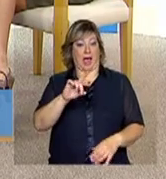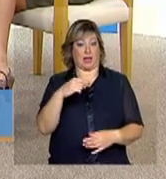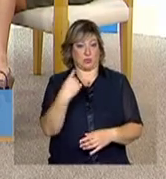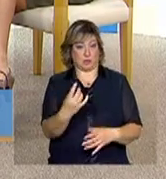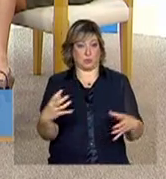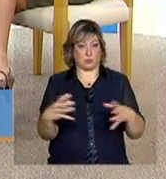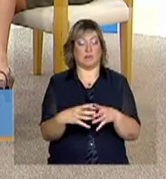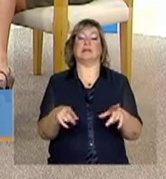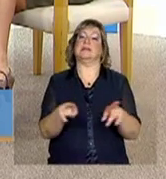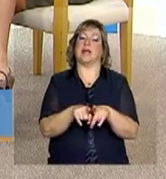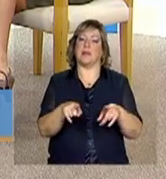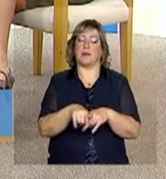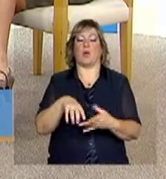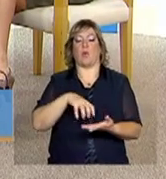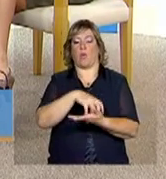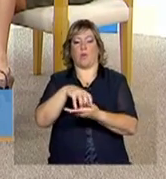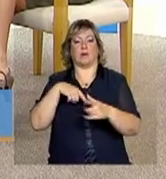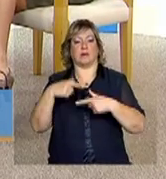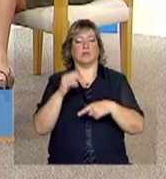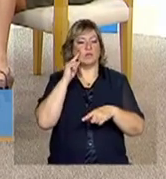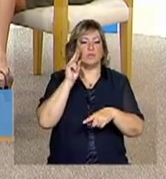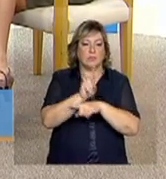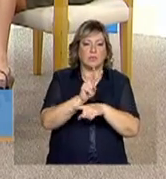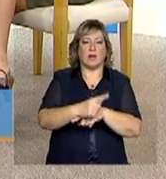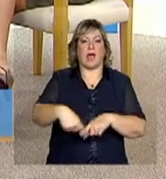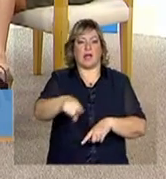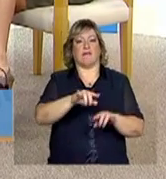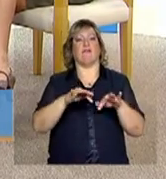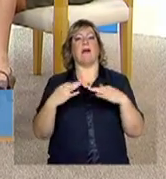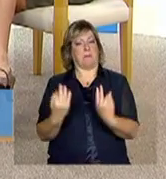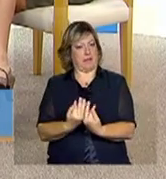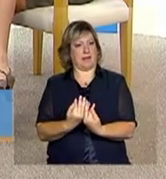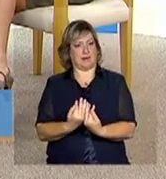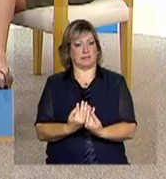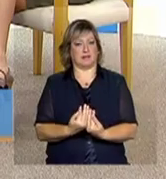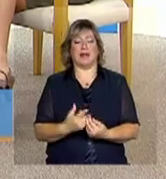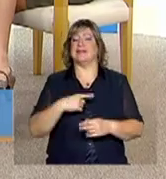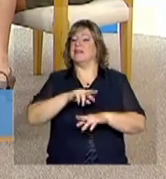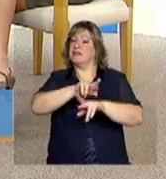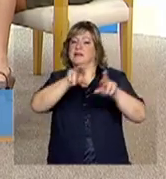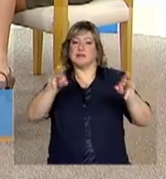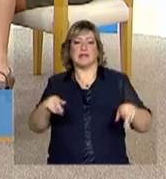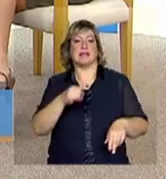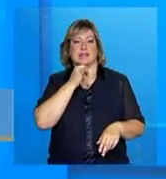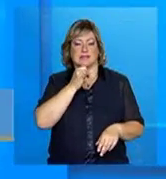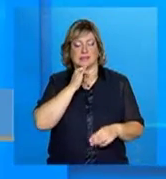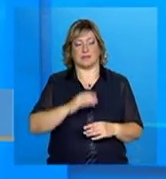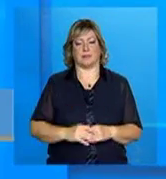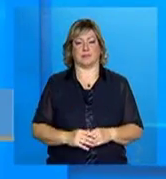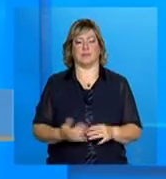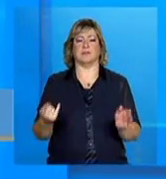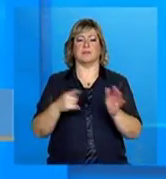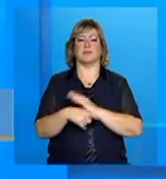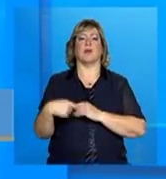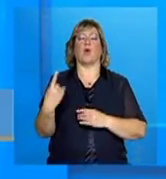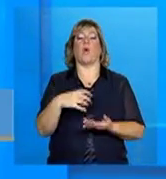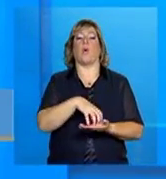ações também se abre para o acompanhamento dessas pessoas e dessas famílias. São vários exemplos. Grupos tradicionais?